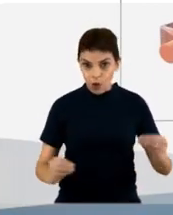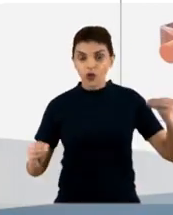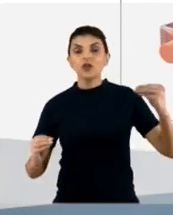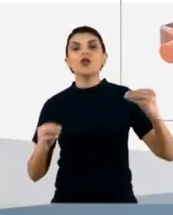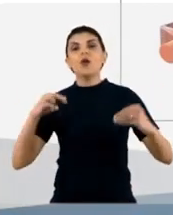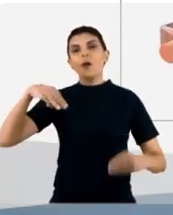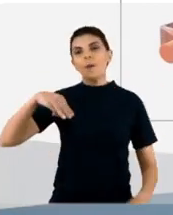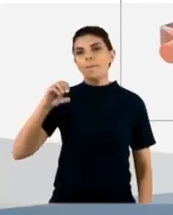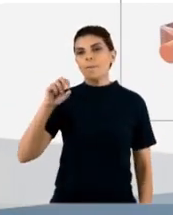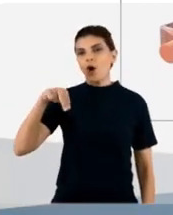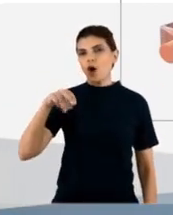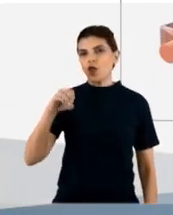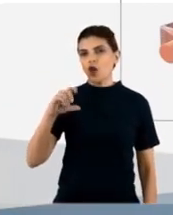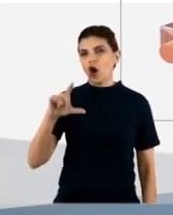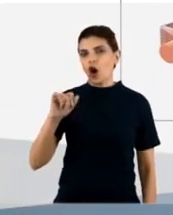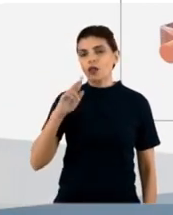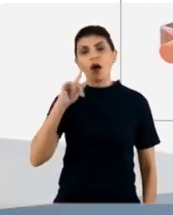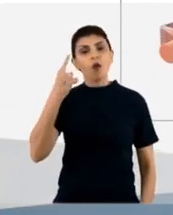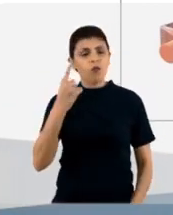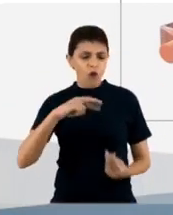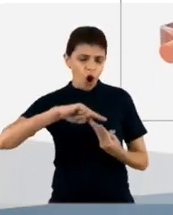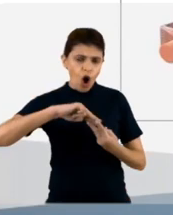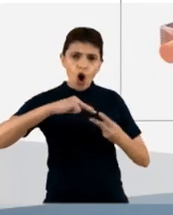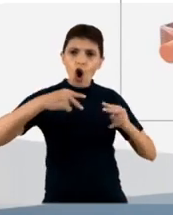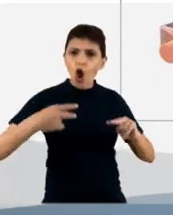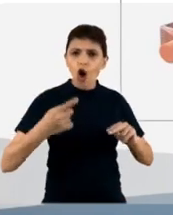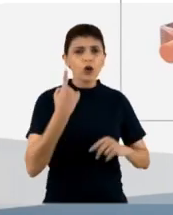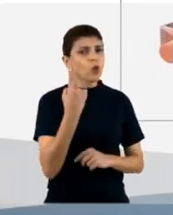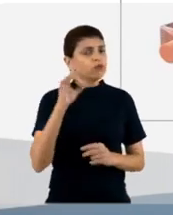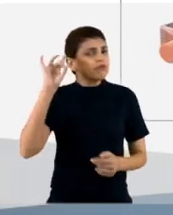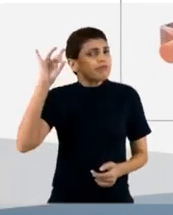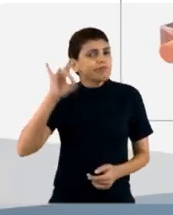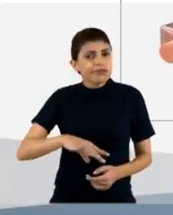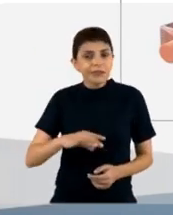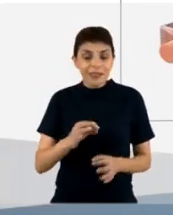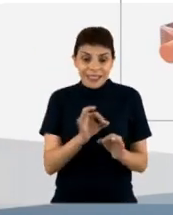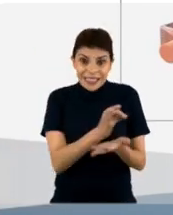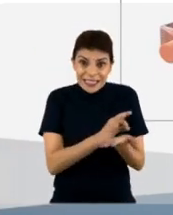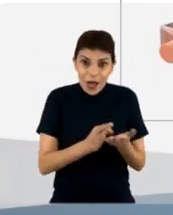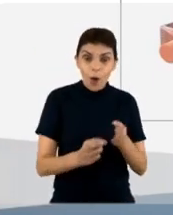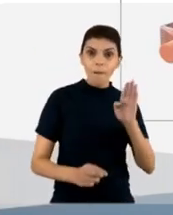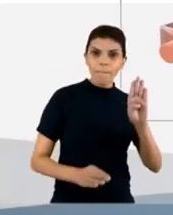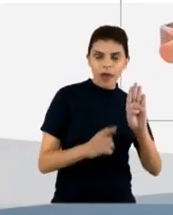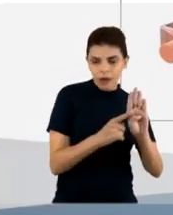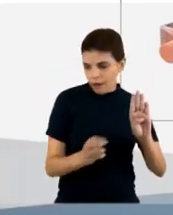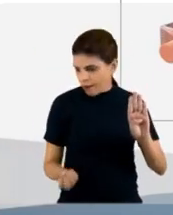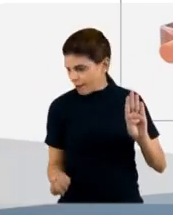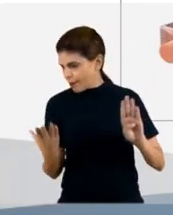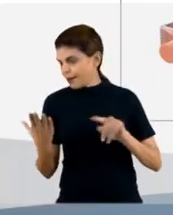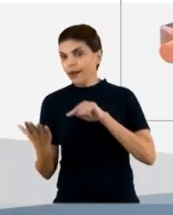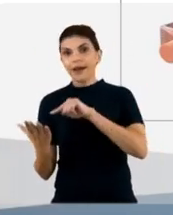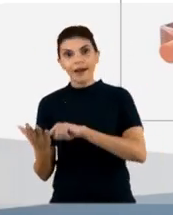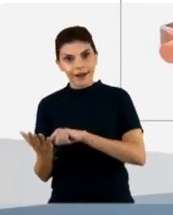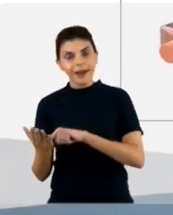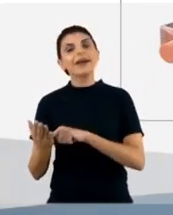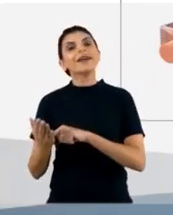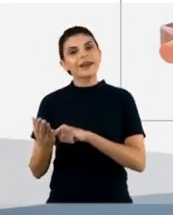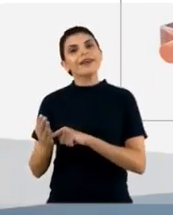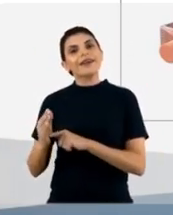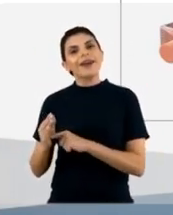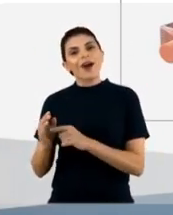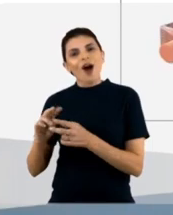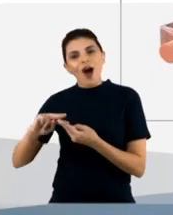a partir de apenas um clone. Um clone de célula B vai dar origem a um clone de